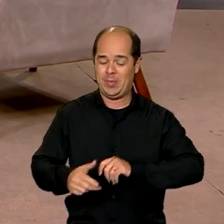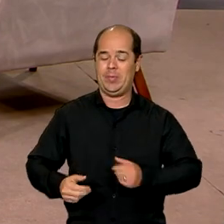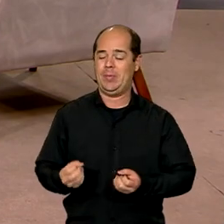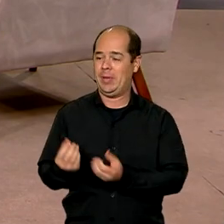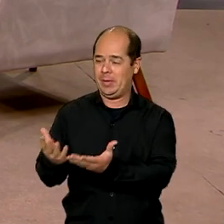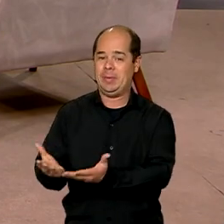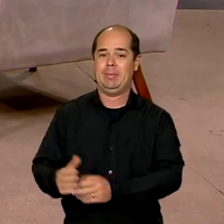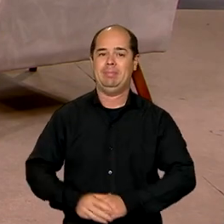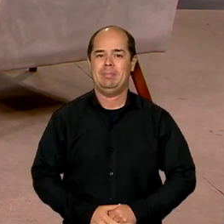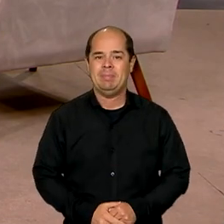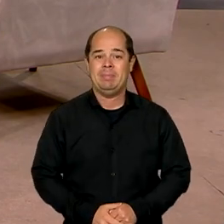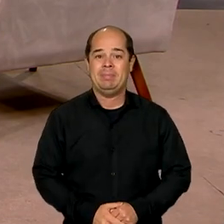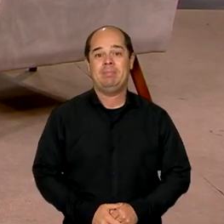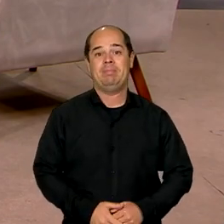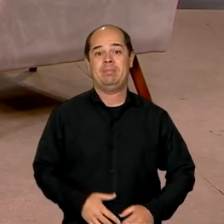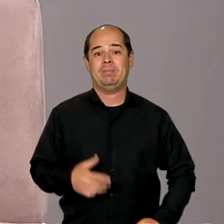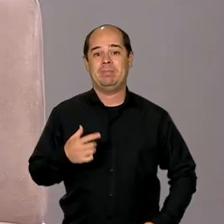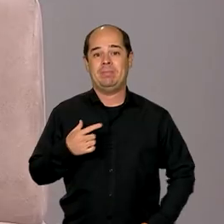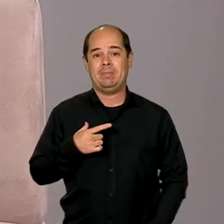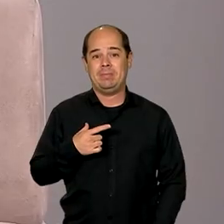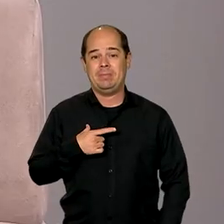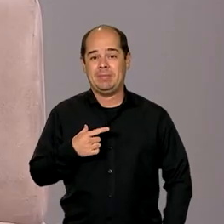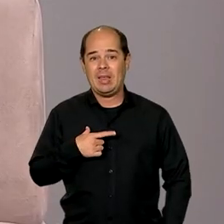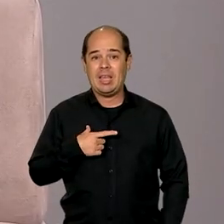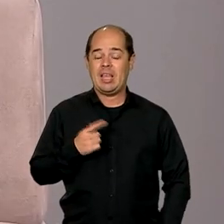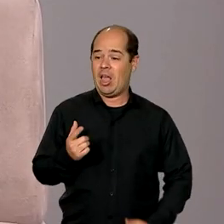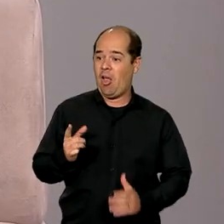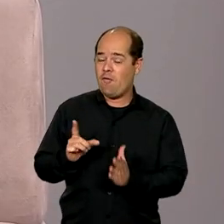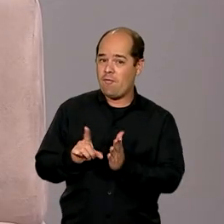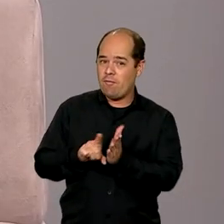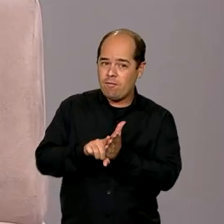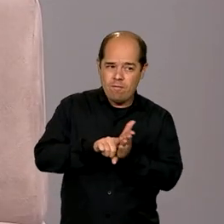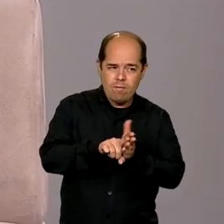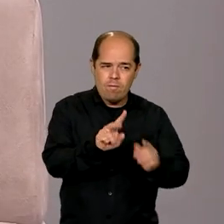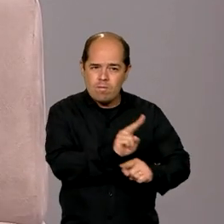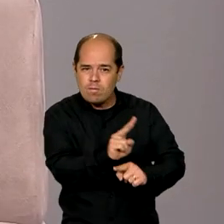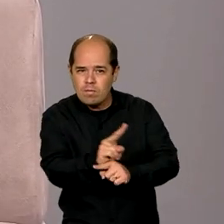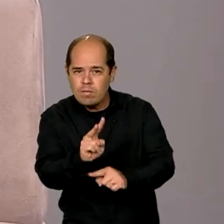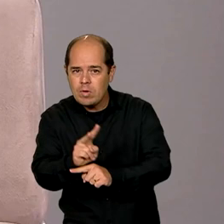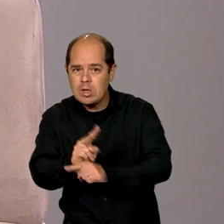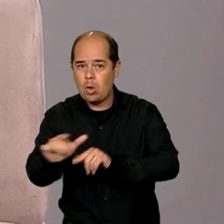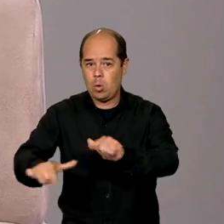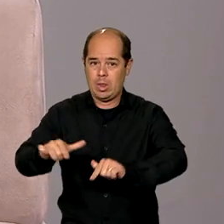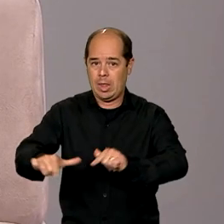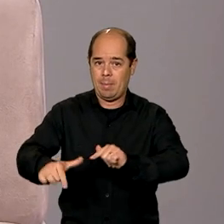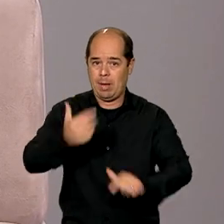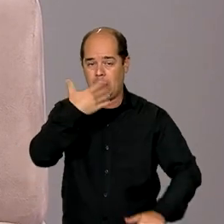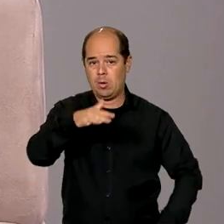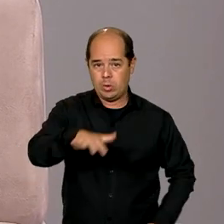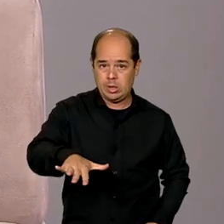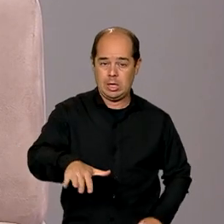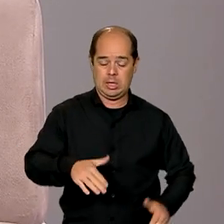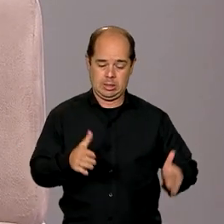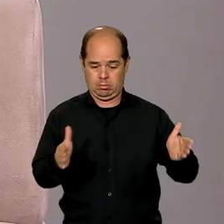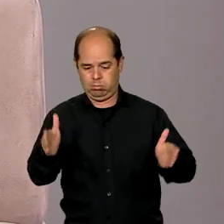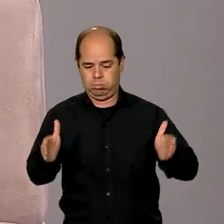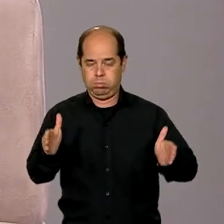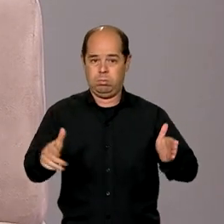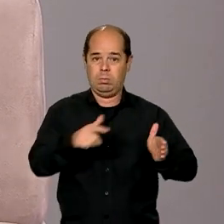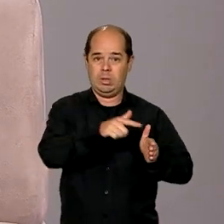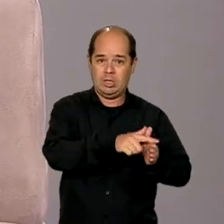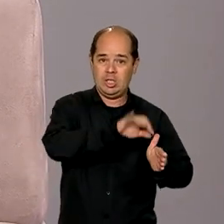Os resultados parciais das ações de fiscalização e combate ao trabalho infantil, ministro, de janeiro a agosto deste ano,